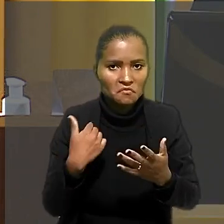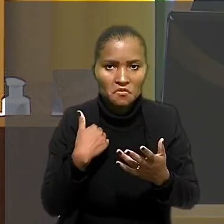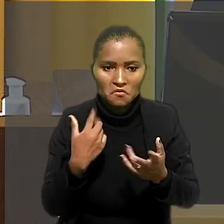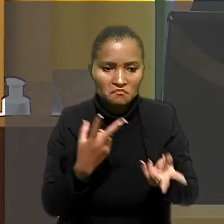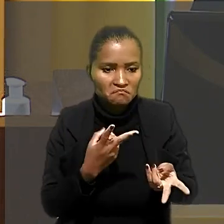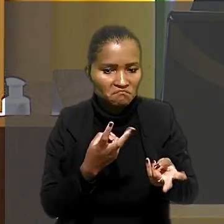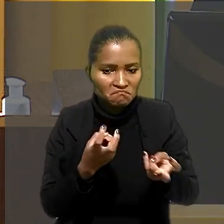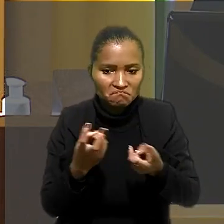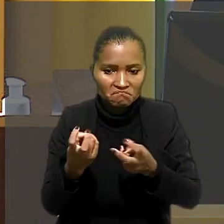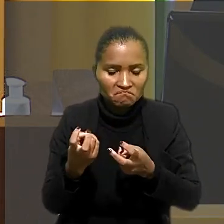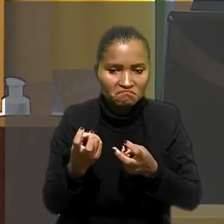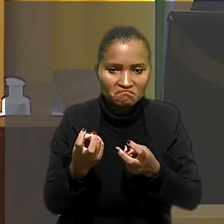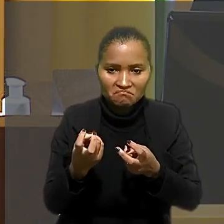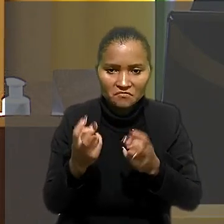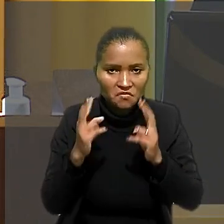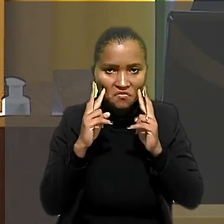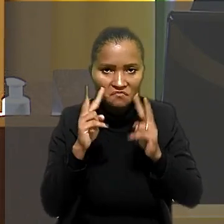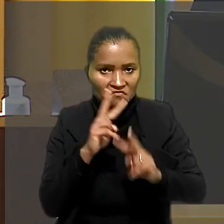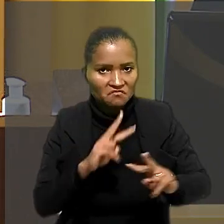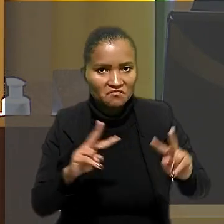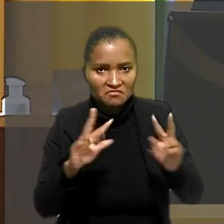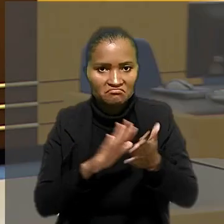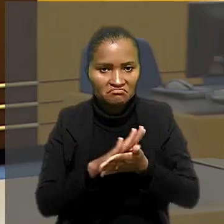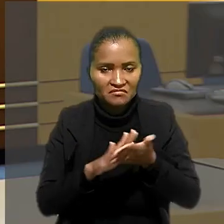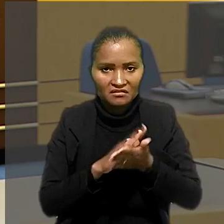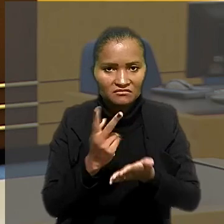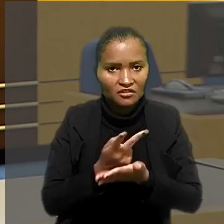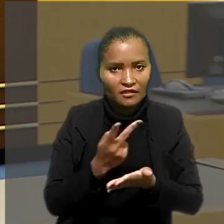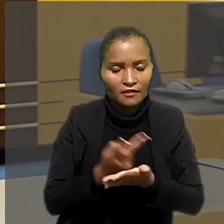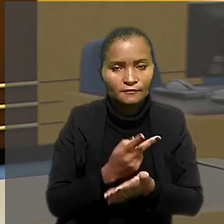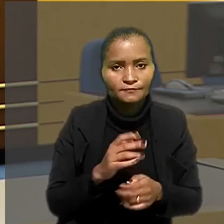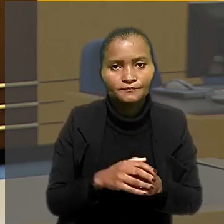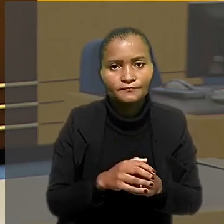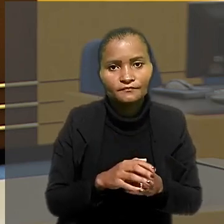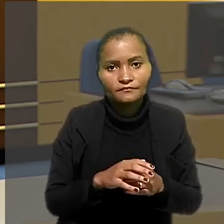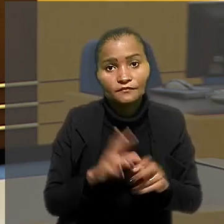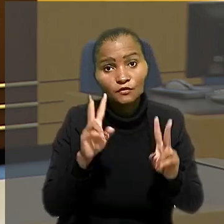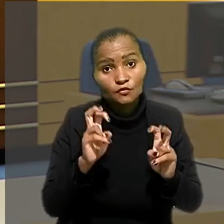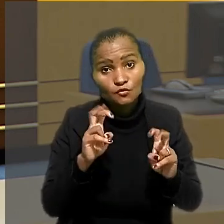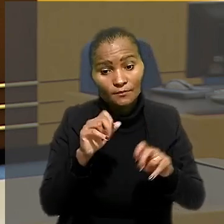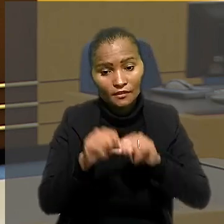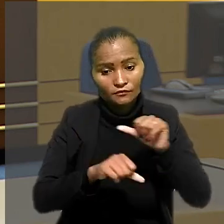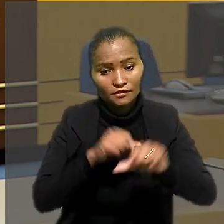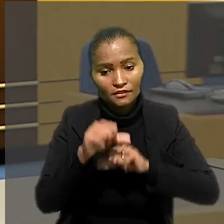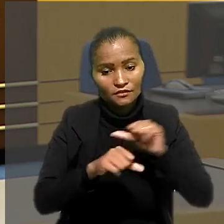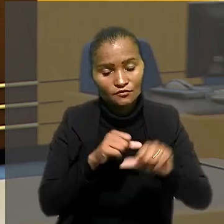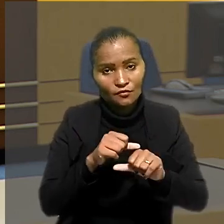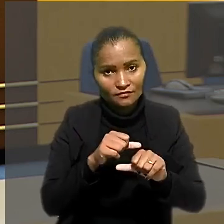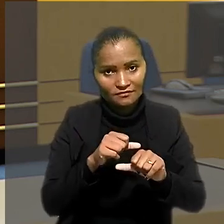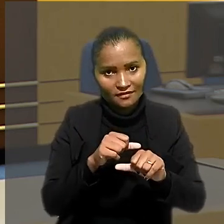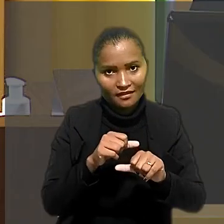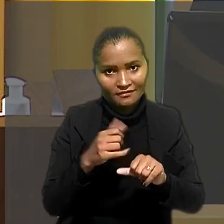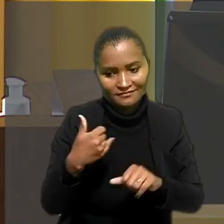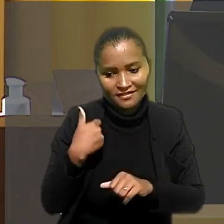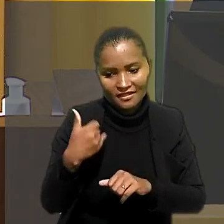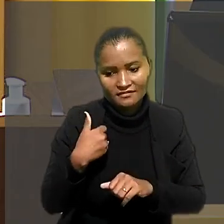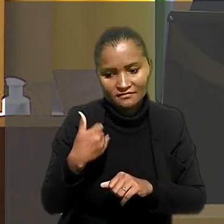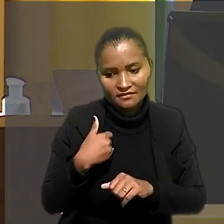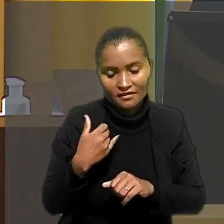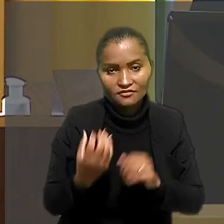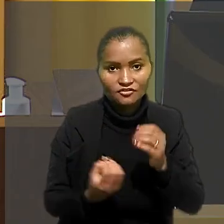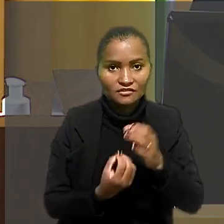vejo aí essa inconstitucionalidade. Em relação à alteração posterior dos critérios de idade